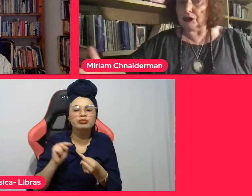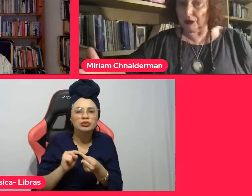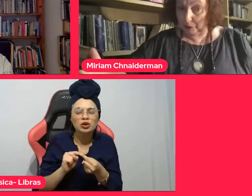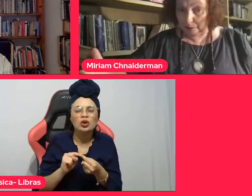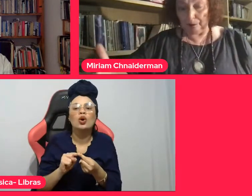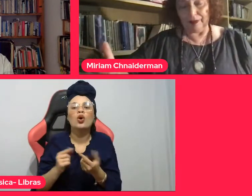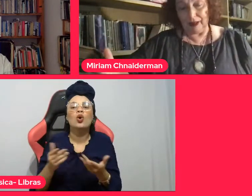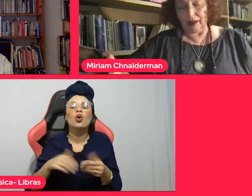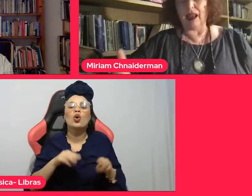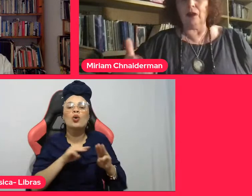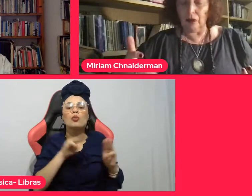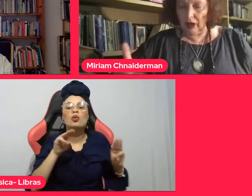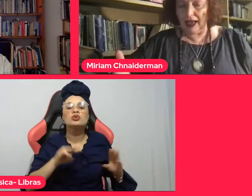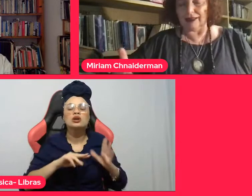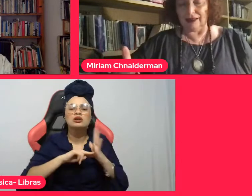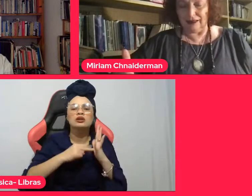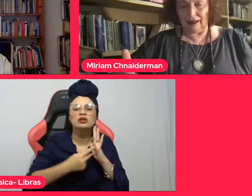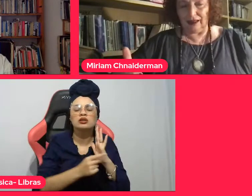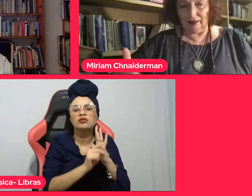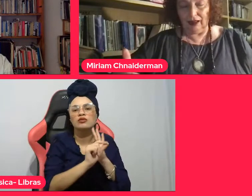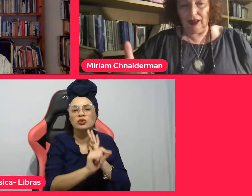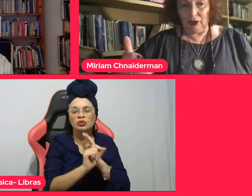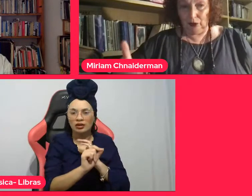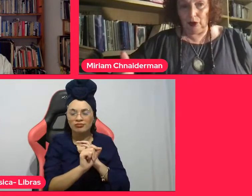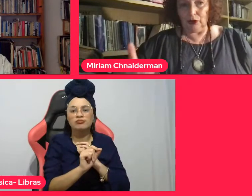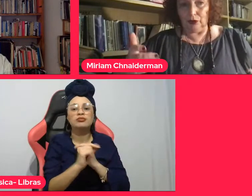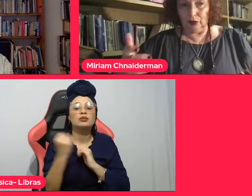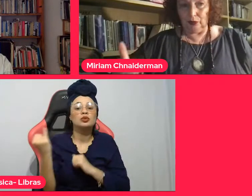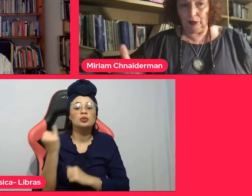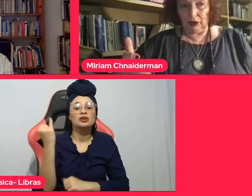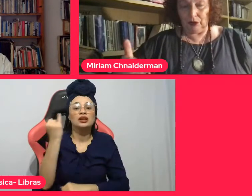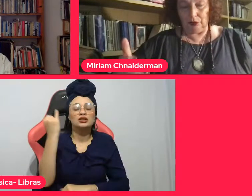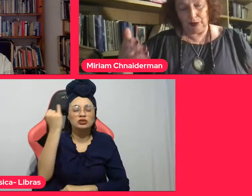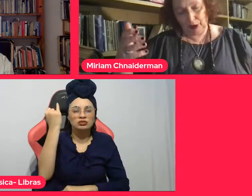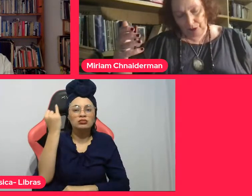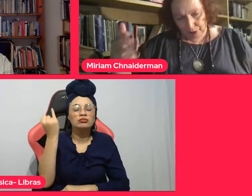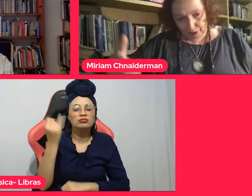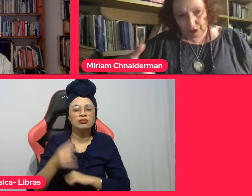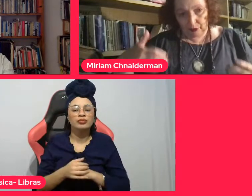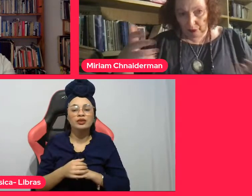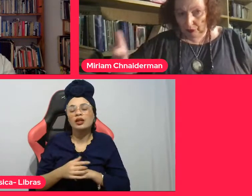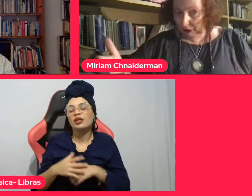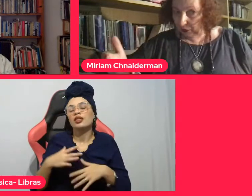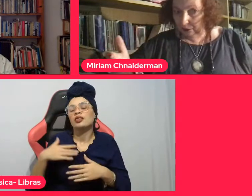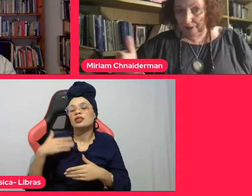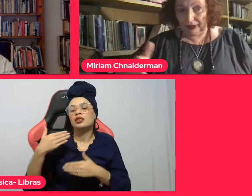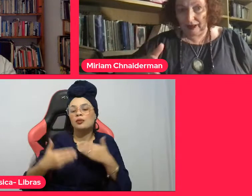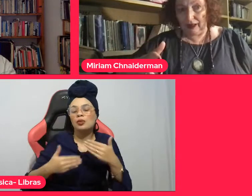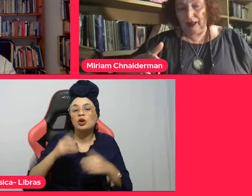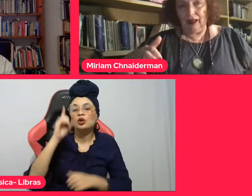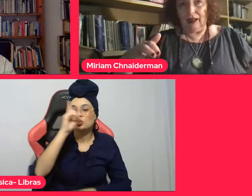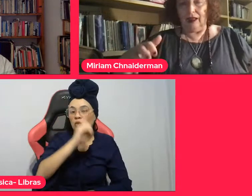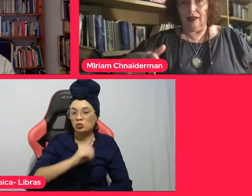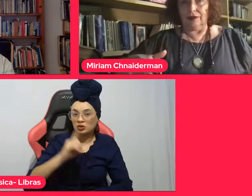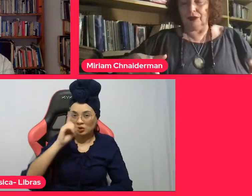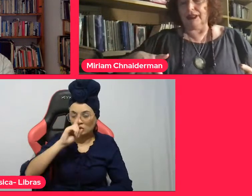museu, que é um oásis. No outro domingo eu fui ao museu,